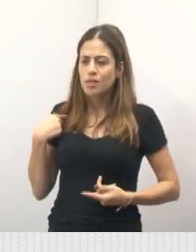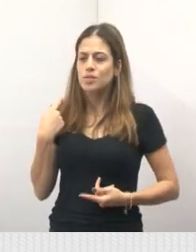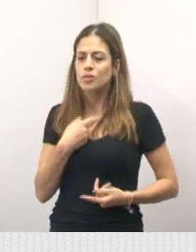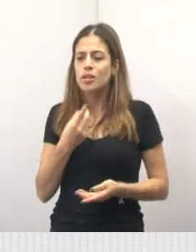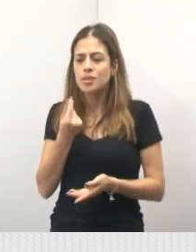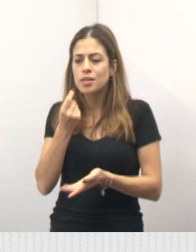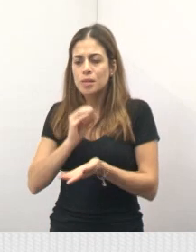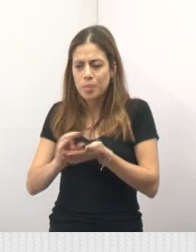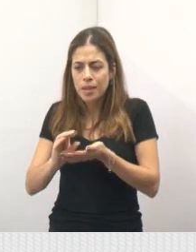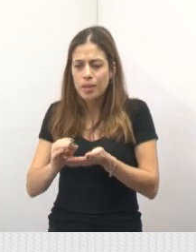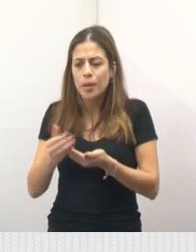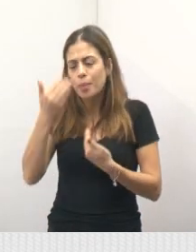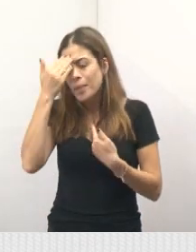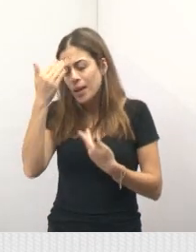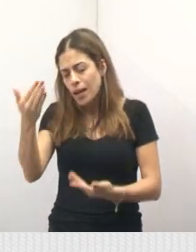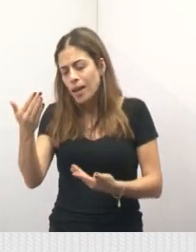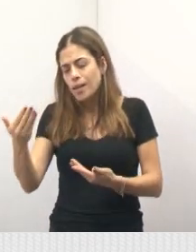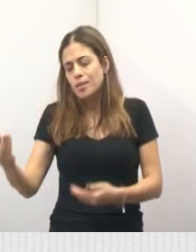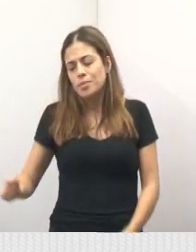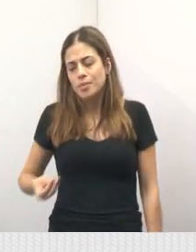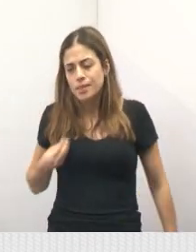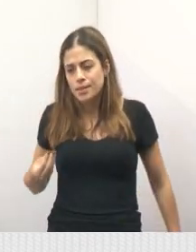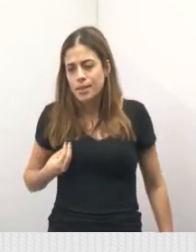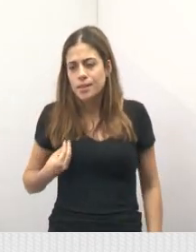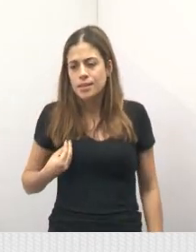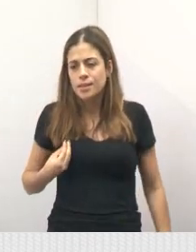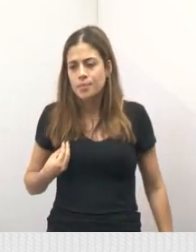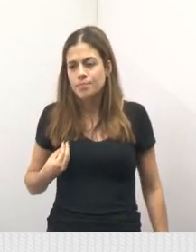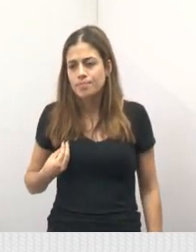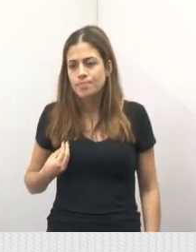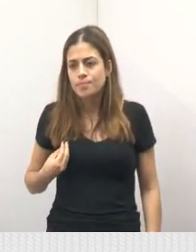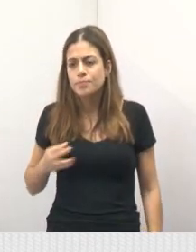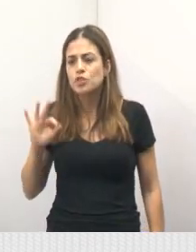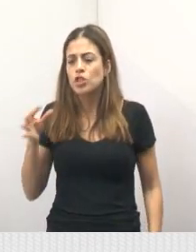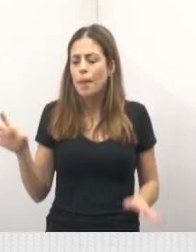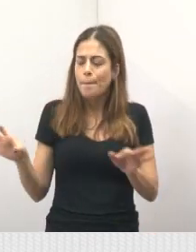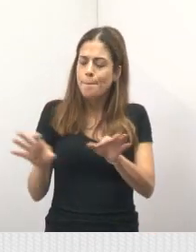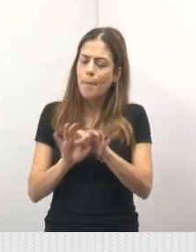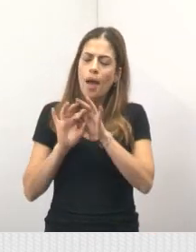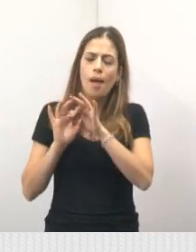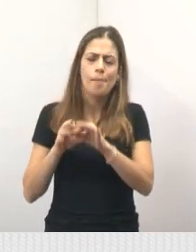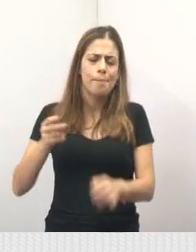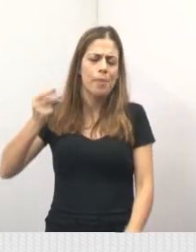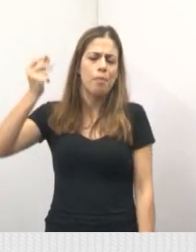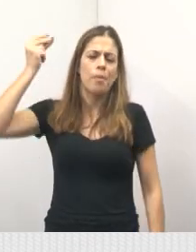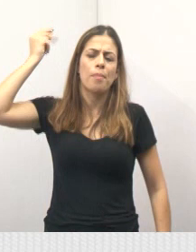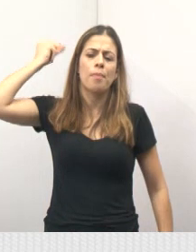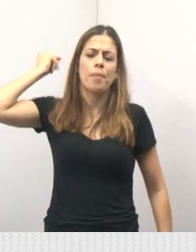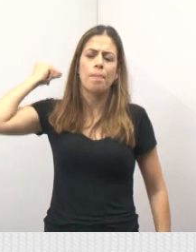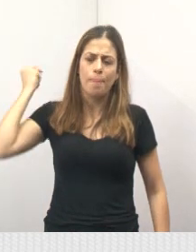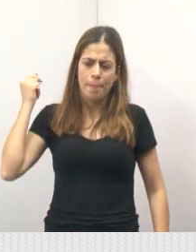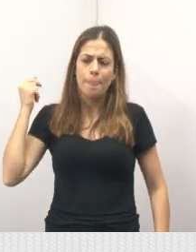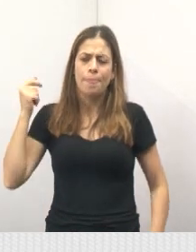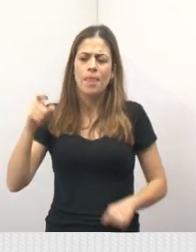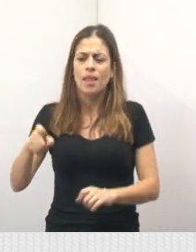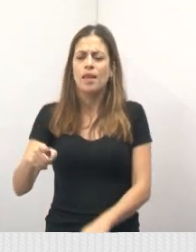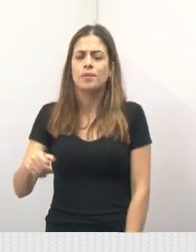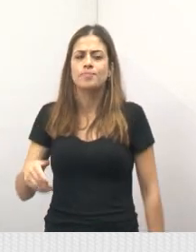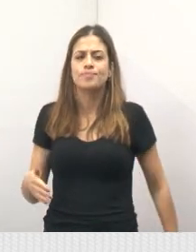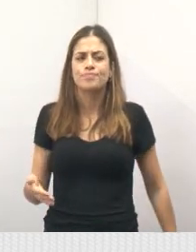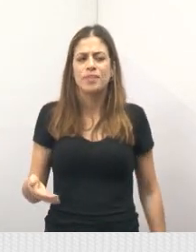Obrigado pela presença, mestre Afonso, a qual já tenho feito uma parceria desde outras épocas, antes até de ser vereador,